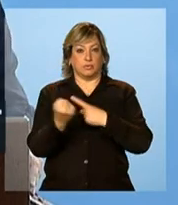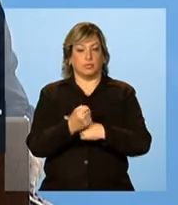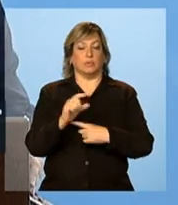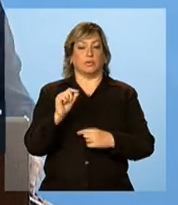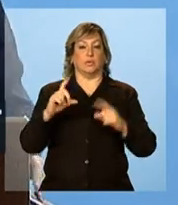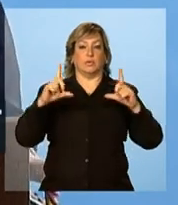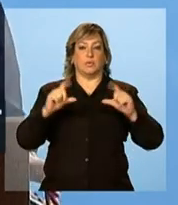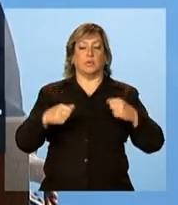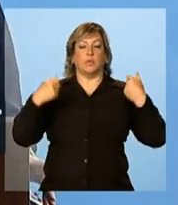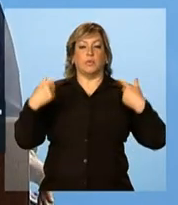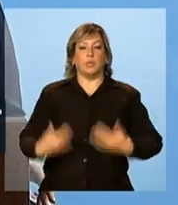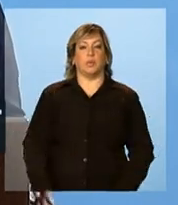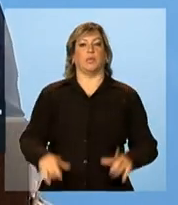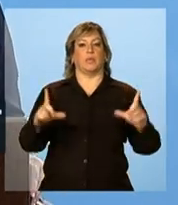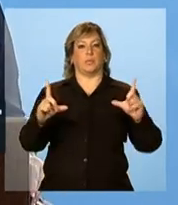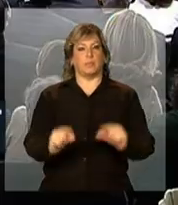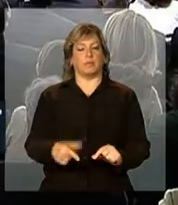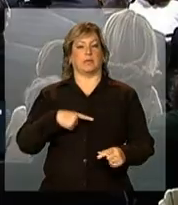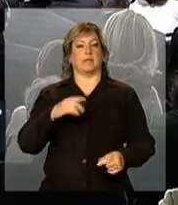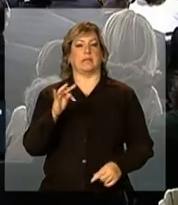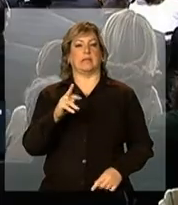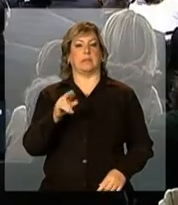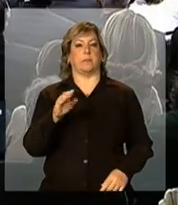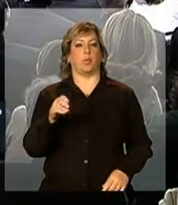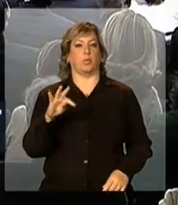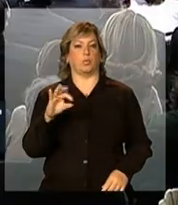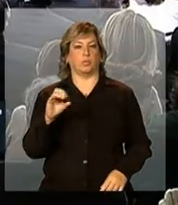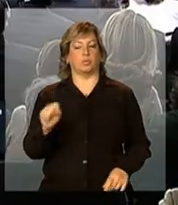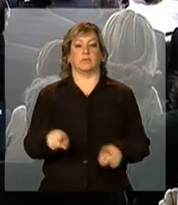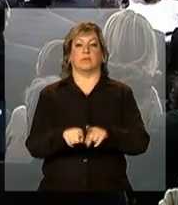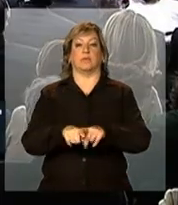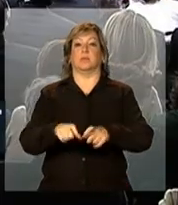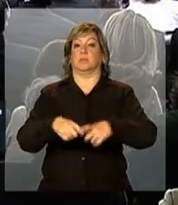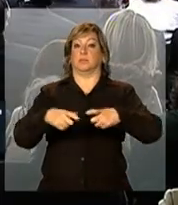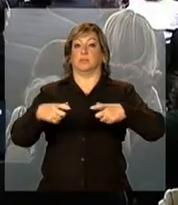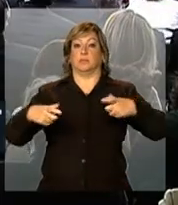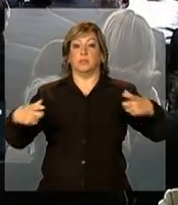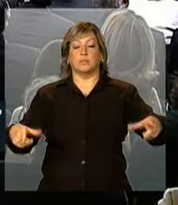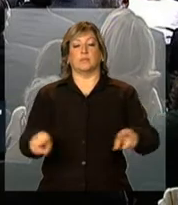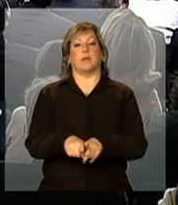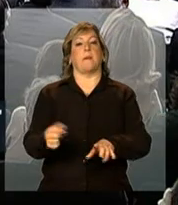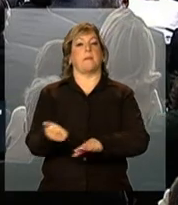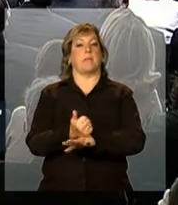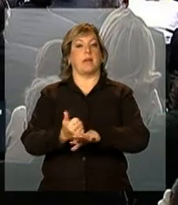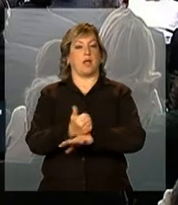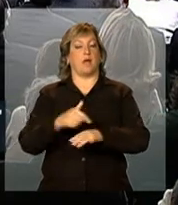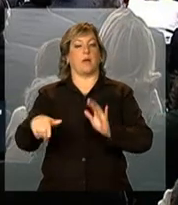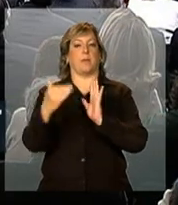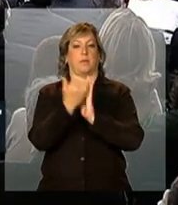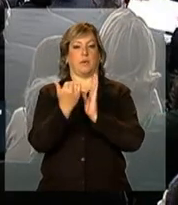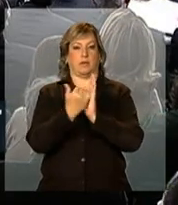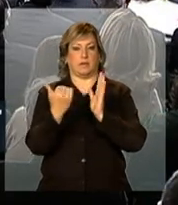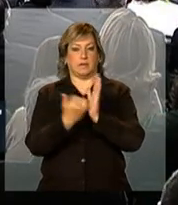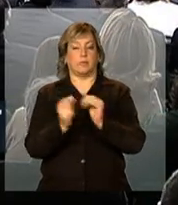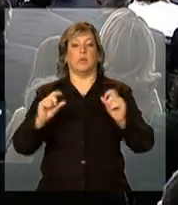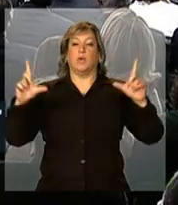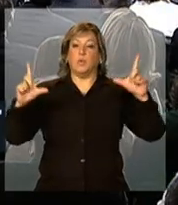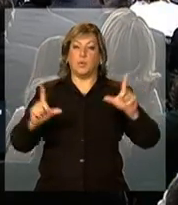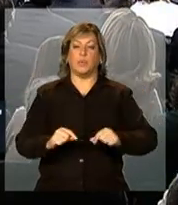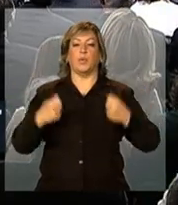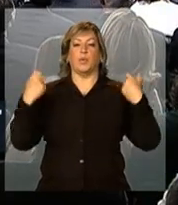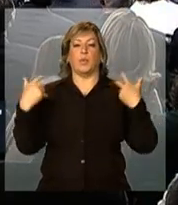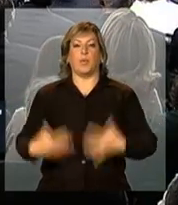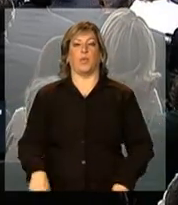menor alíquota nesse regime de tributação, amplia e melhora o programa, reduz os